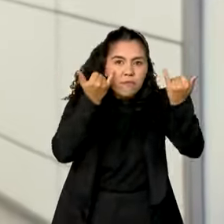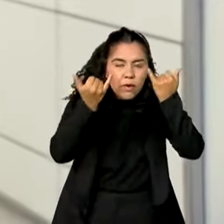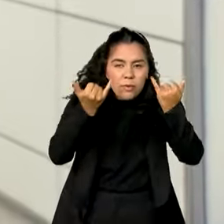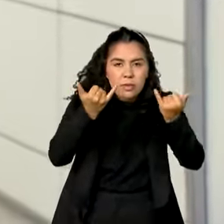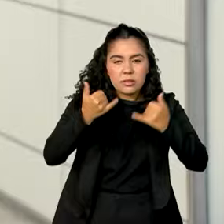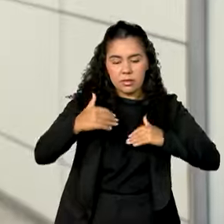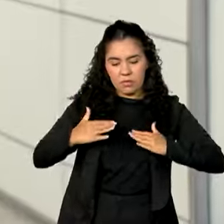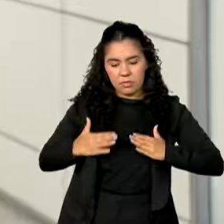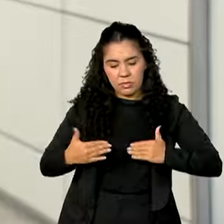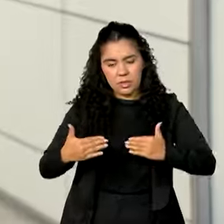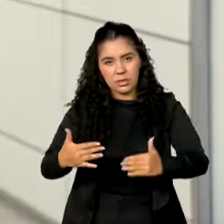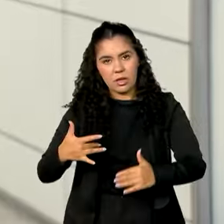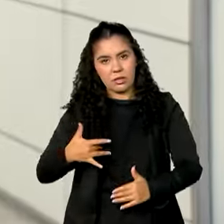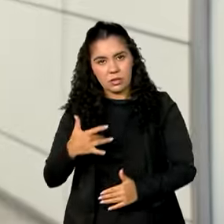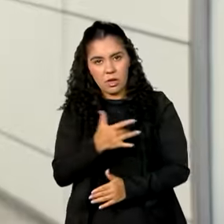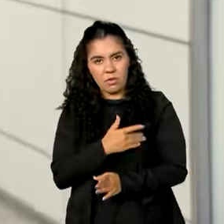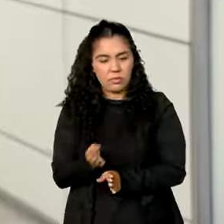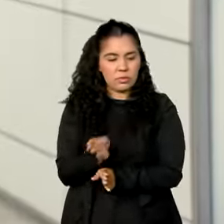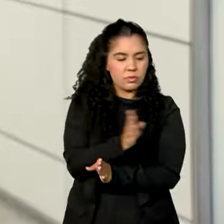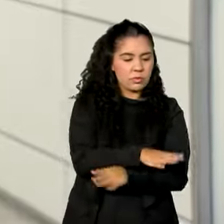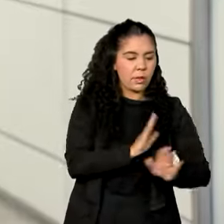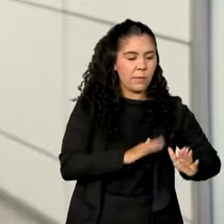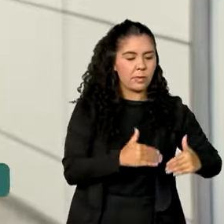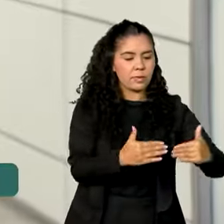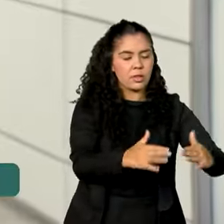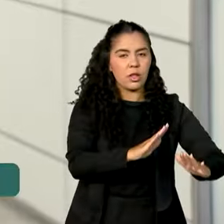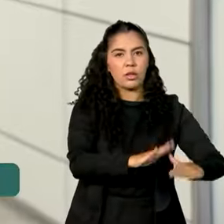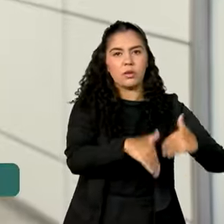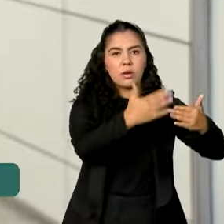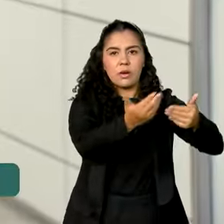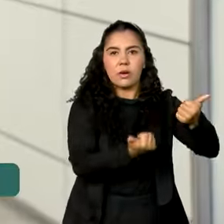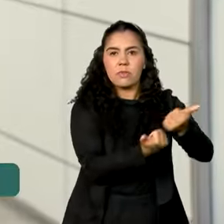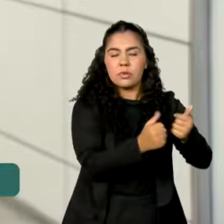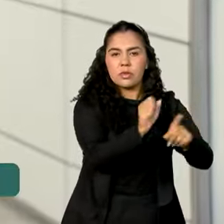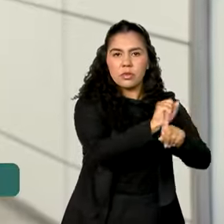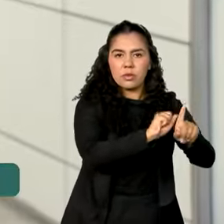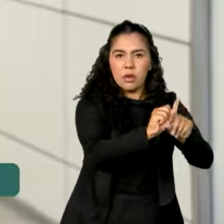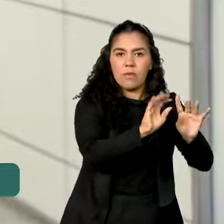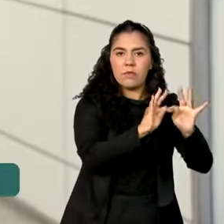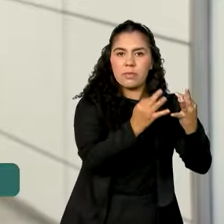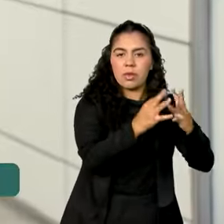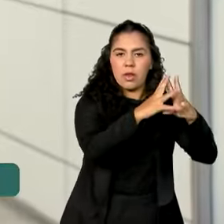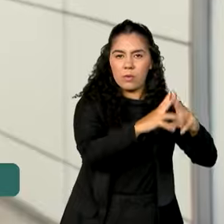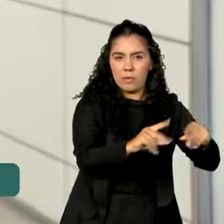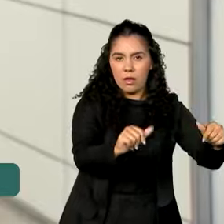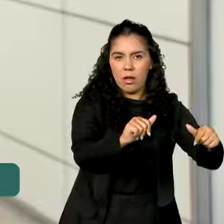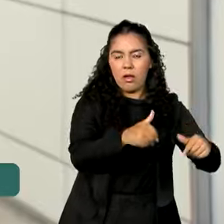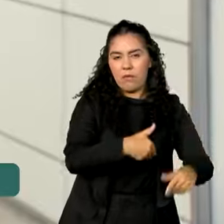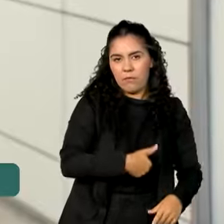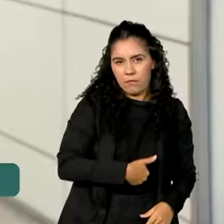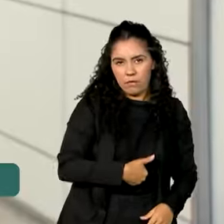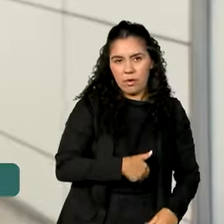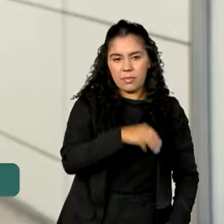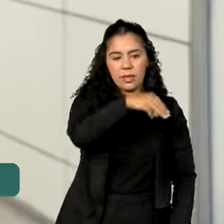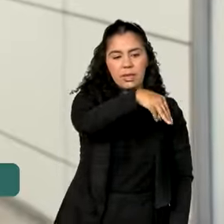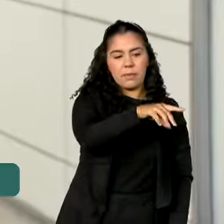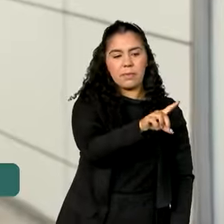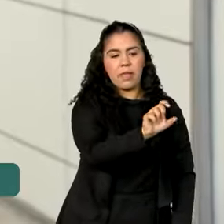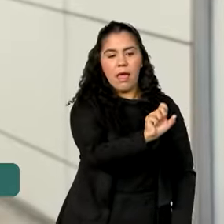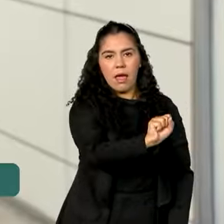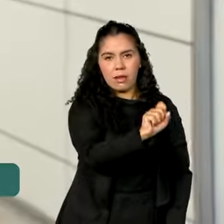o Ministério da Saúde e do Desenvolvimento e Assistência Social, Família e Combate à Fome, o MDS.